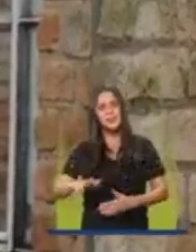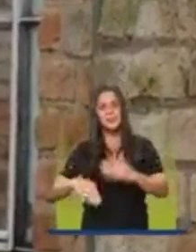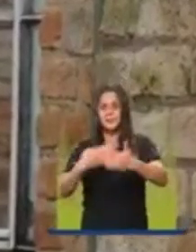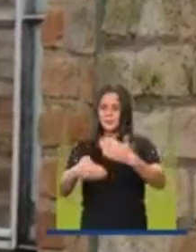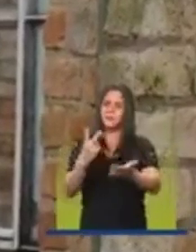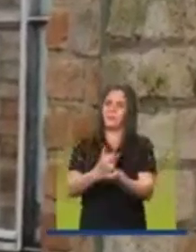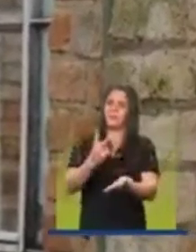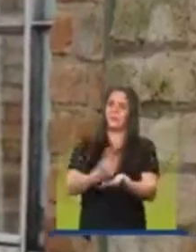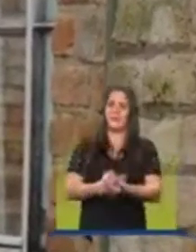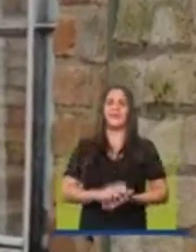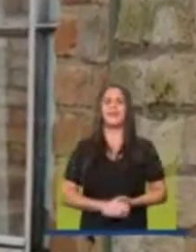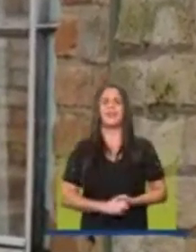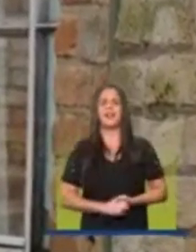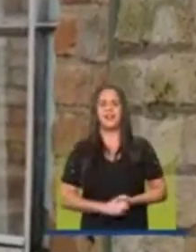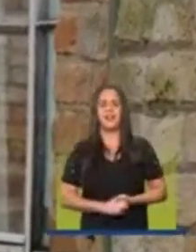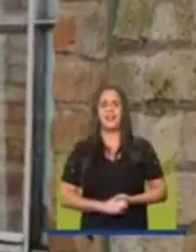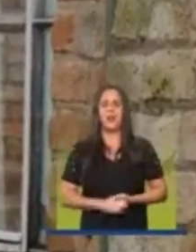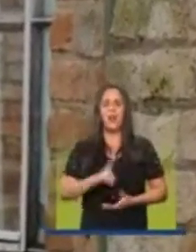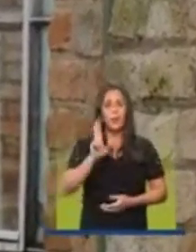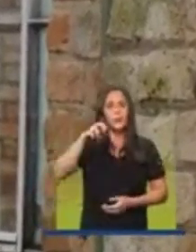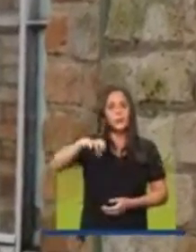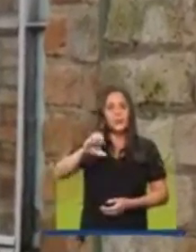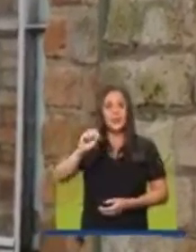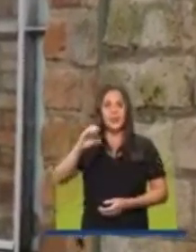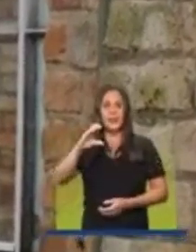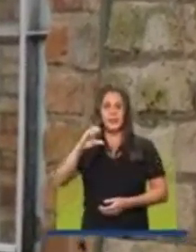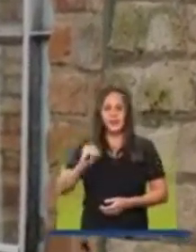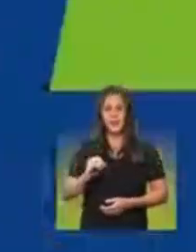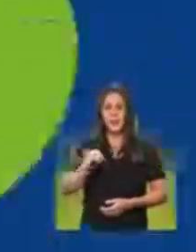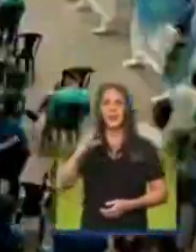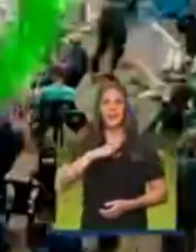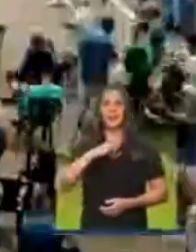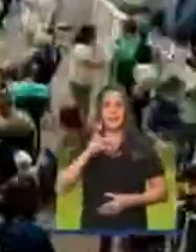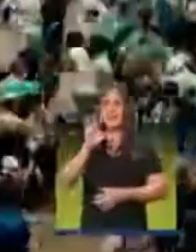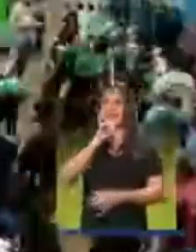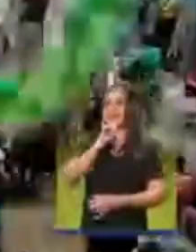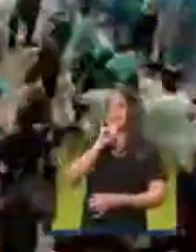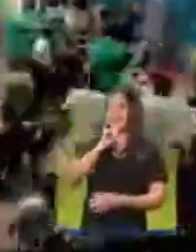seguir em frente, reconhecido pela Unesco como cidade cinema.